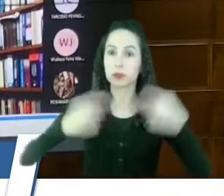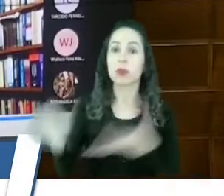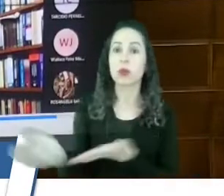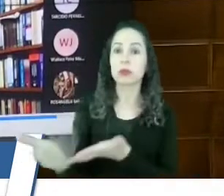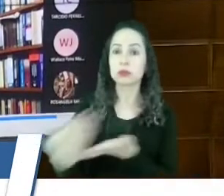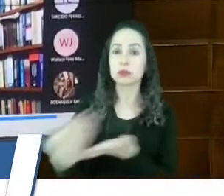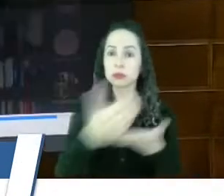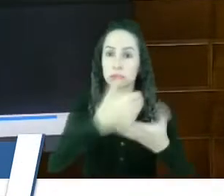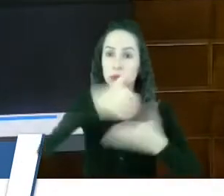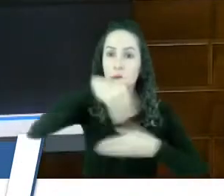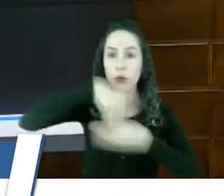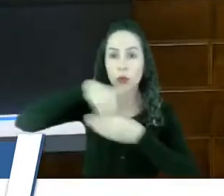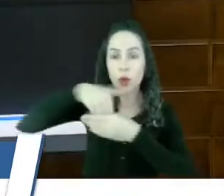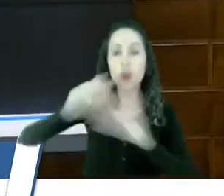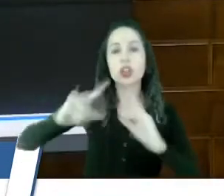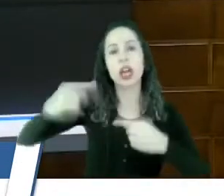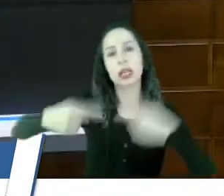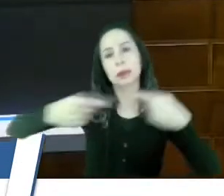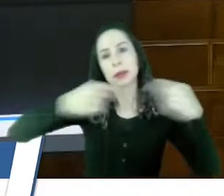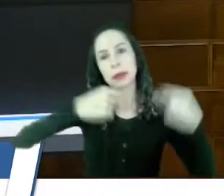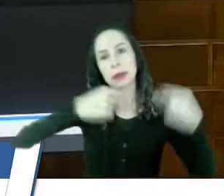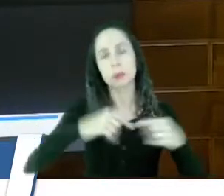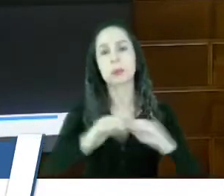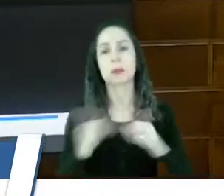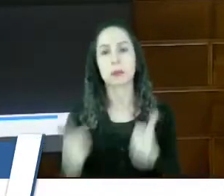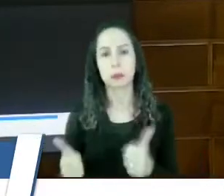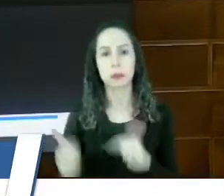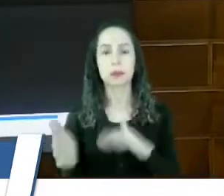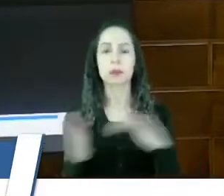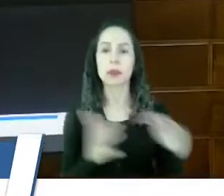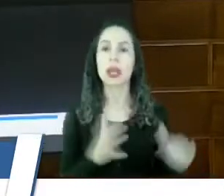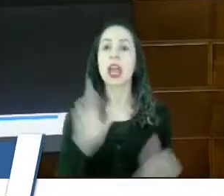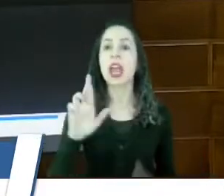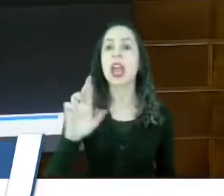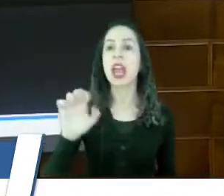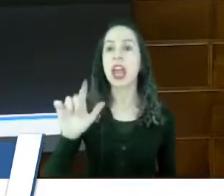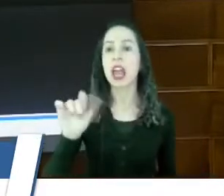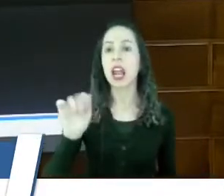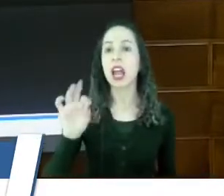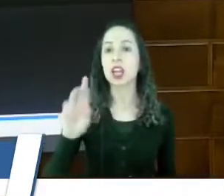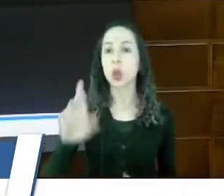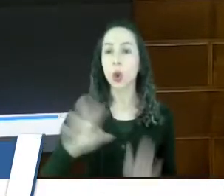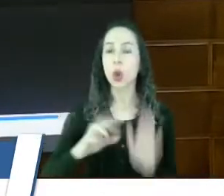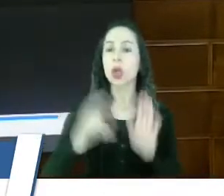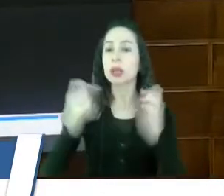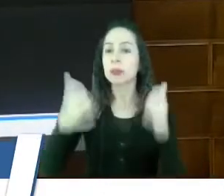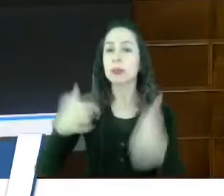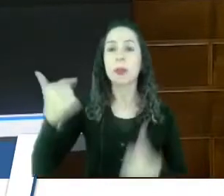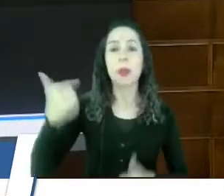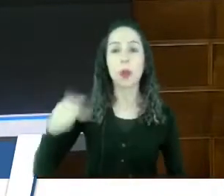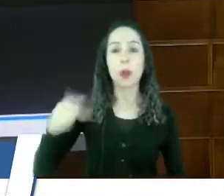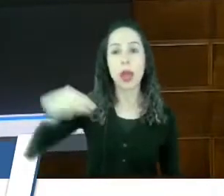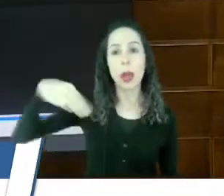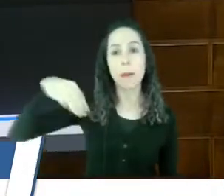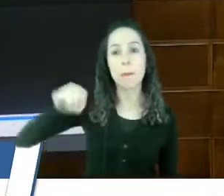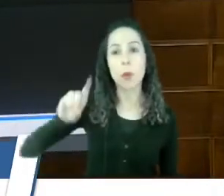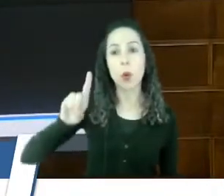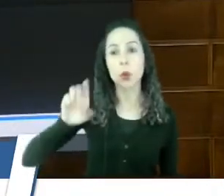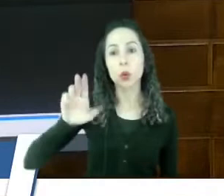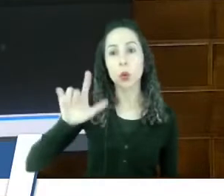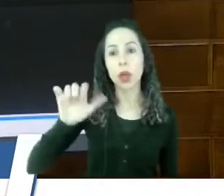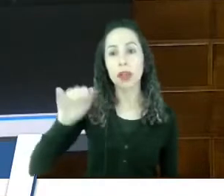matéria já foi debatida. Nós temos relator sem modulação, relator com a